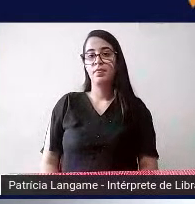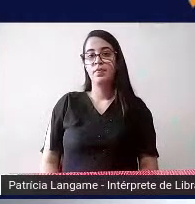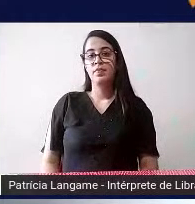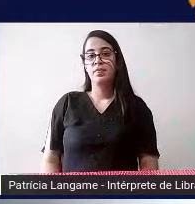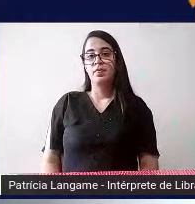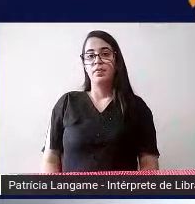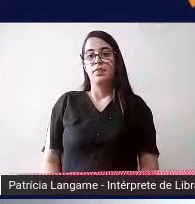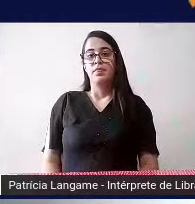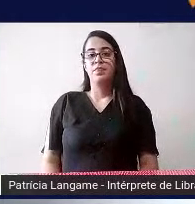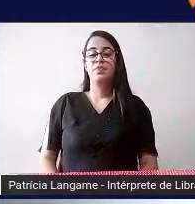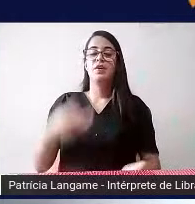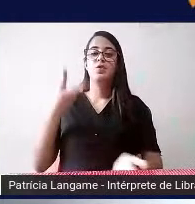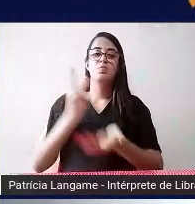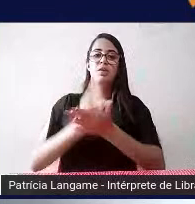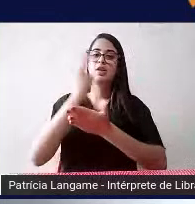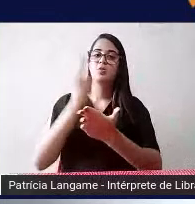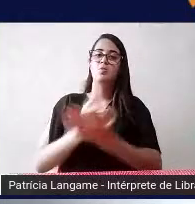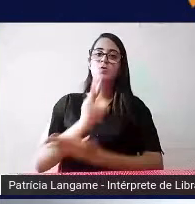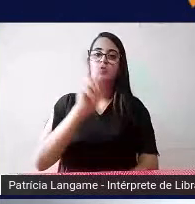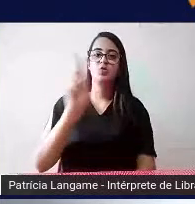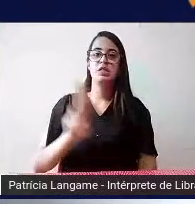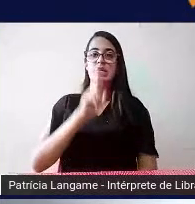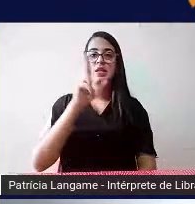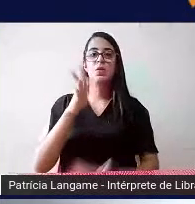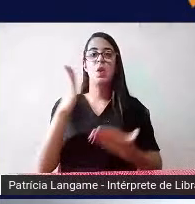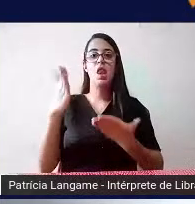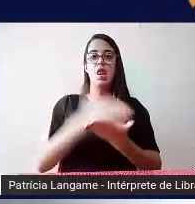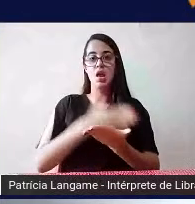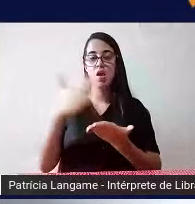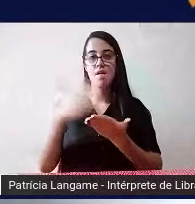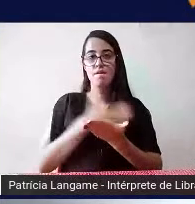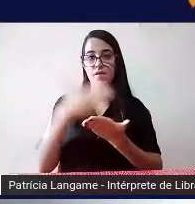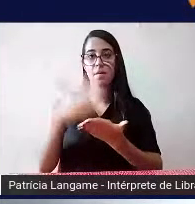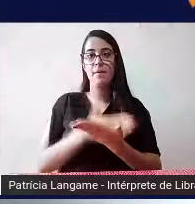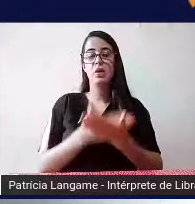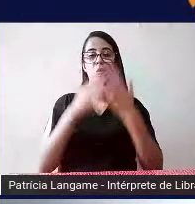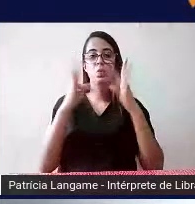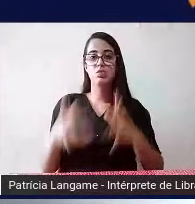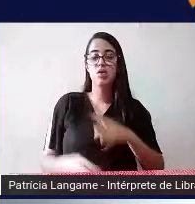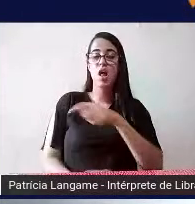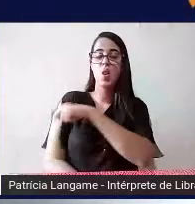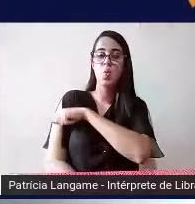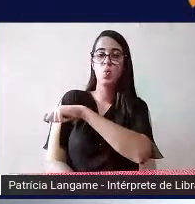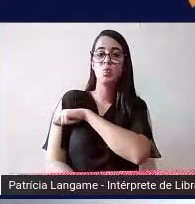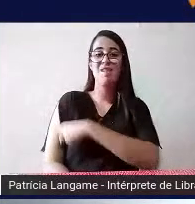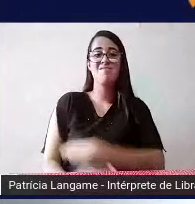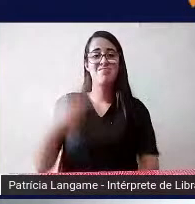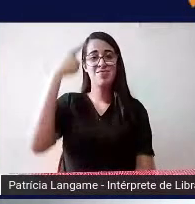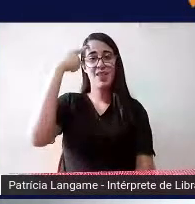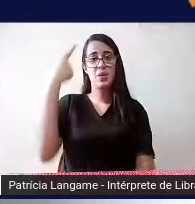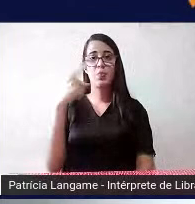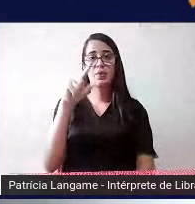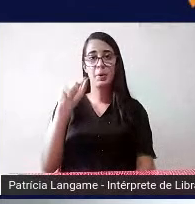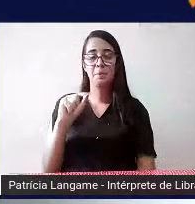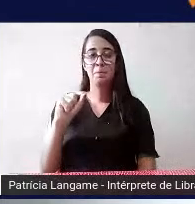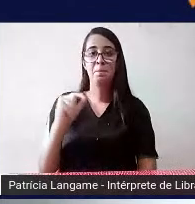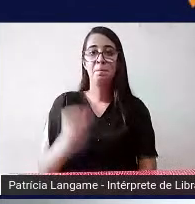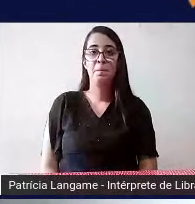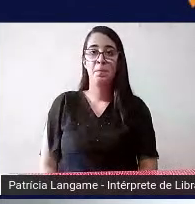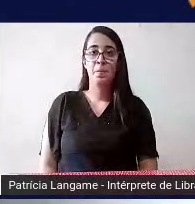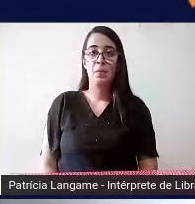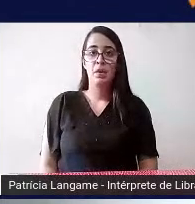são as mesmas questões utilizadas nos livros utilizadas para todos os alunos então a ideia é é tornar